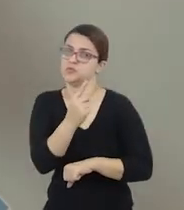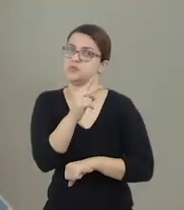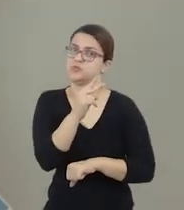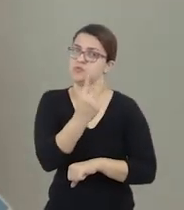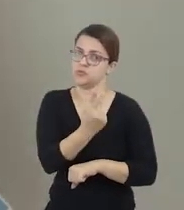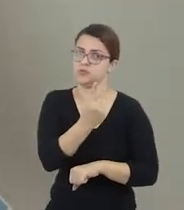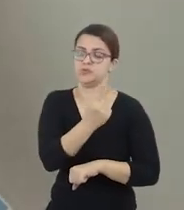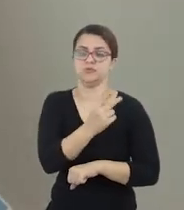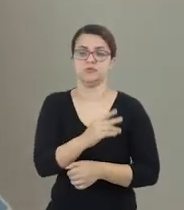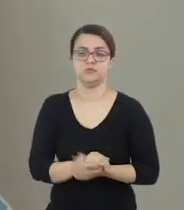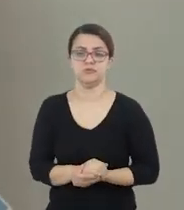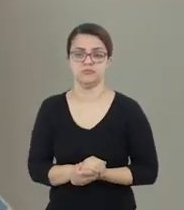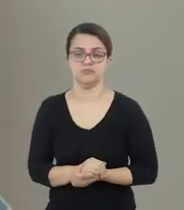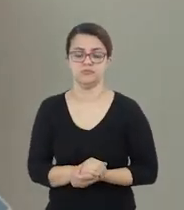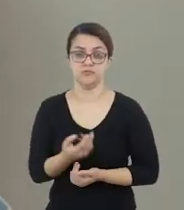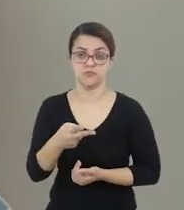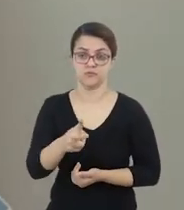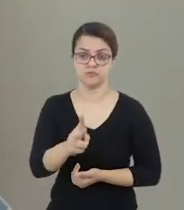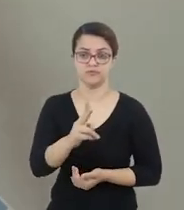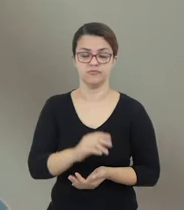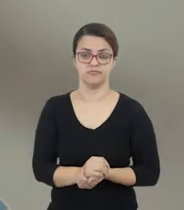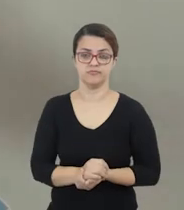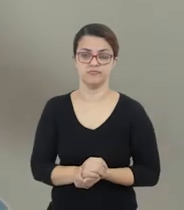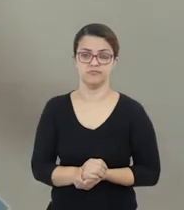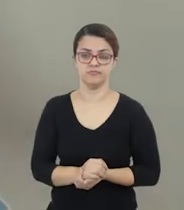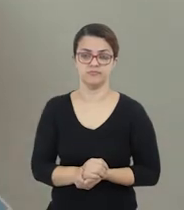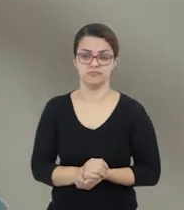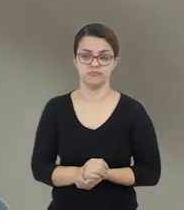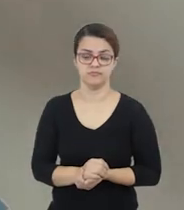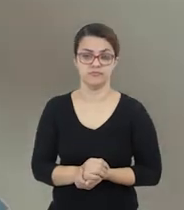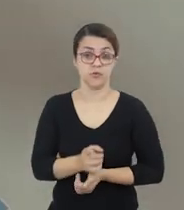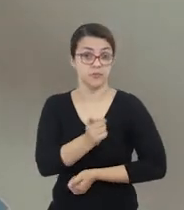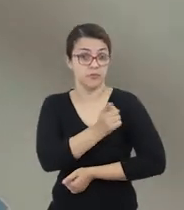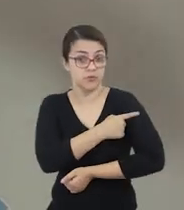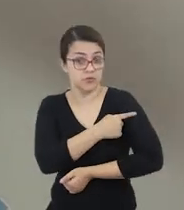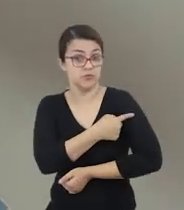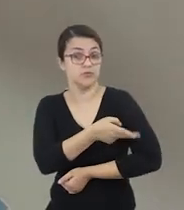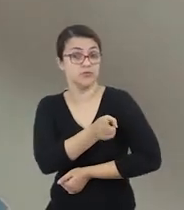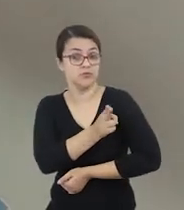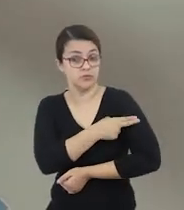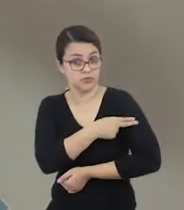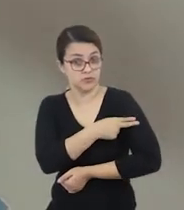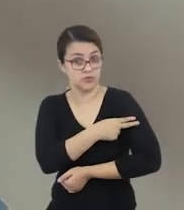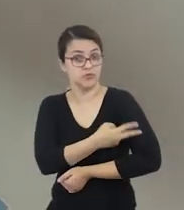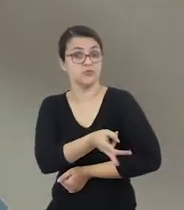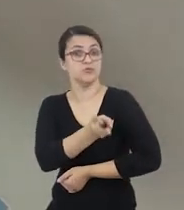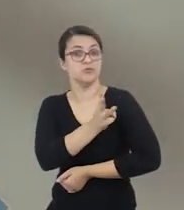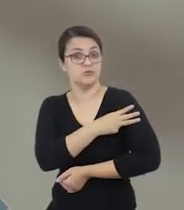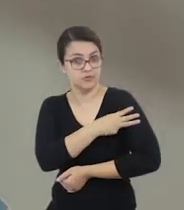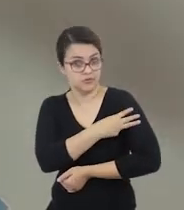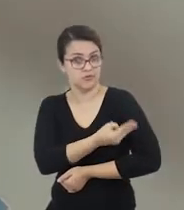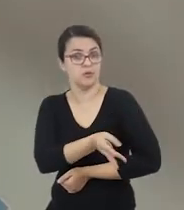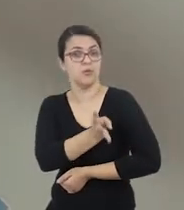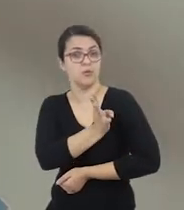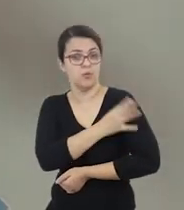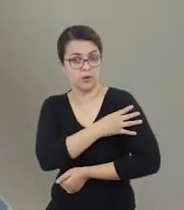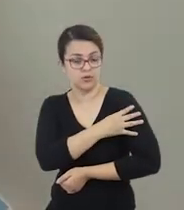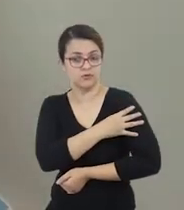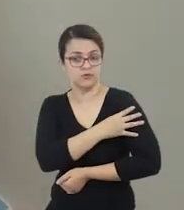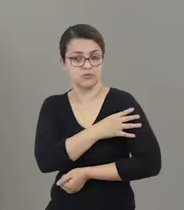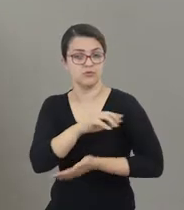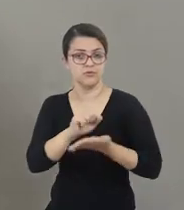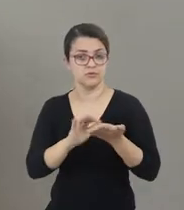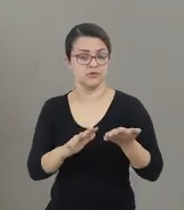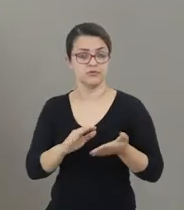ok? Dando continuidade, vamos para a turma do primeiro, segundo, terceiro e quarto